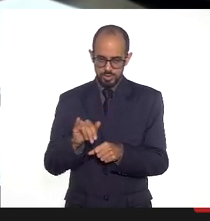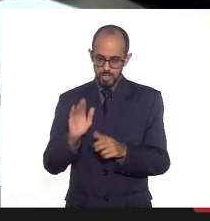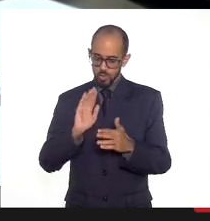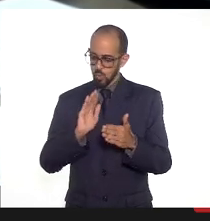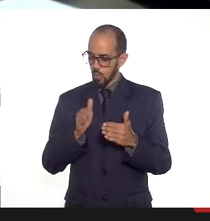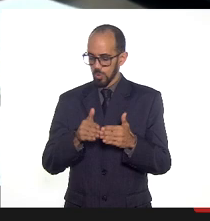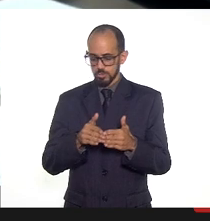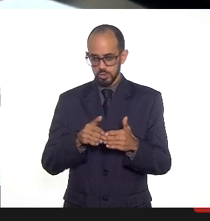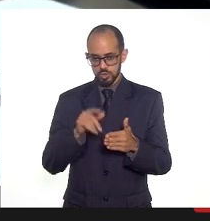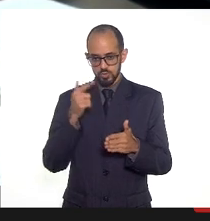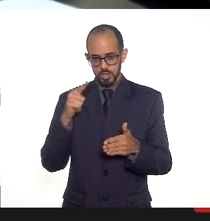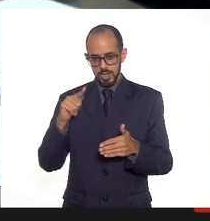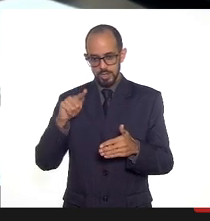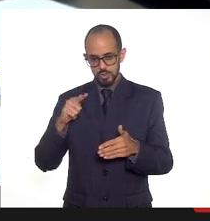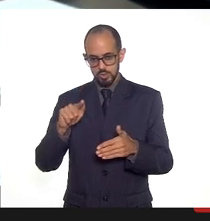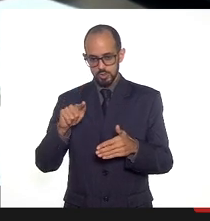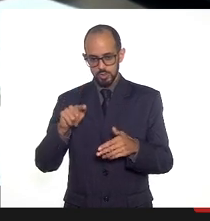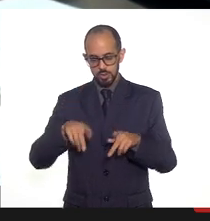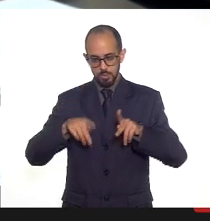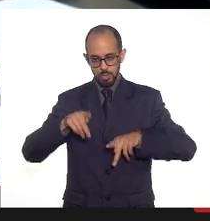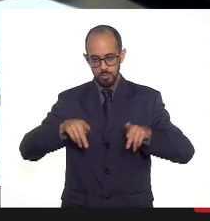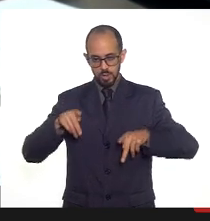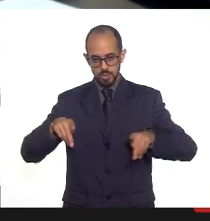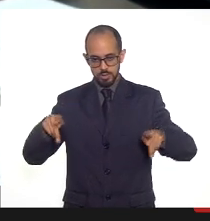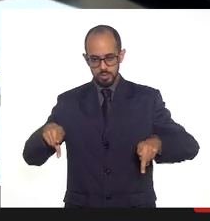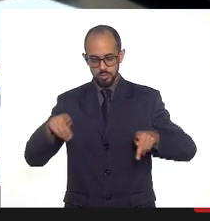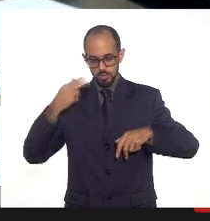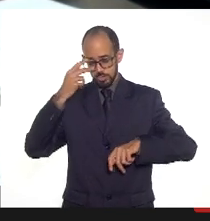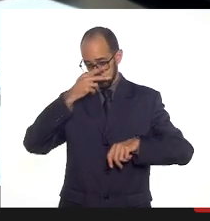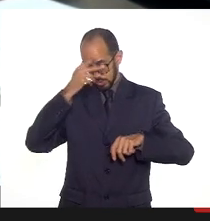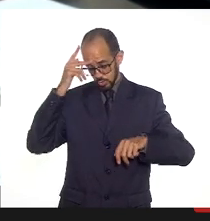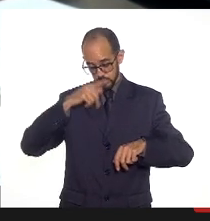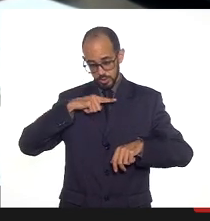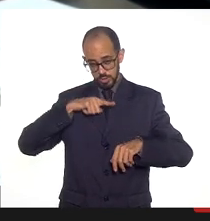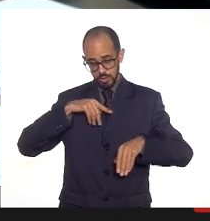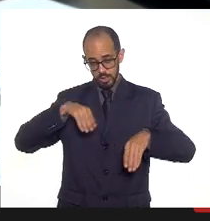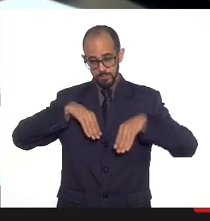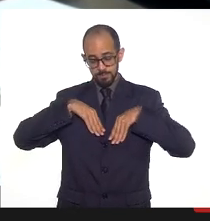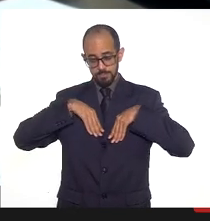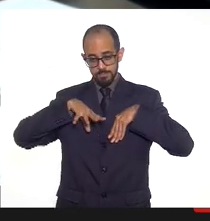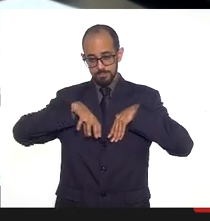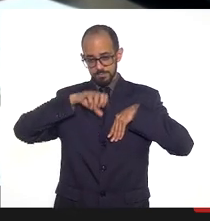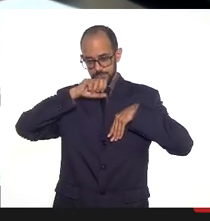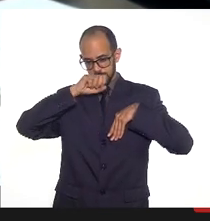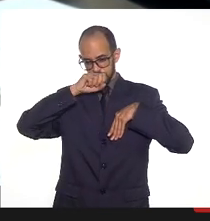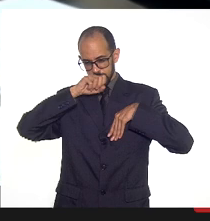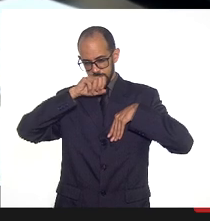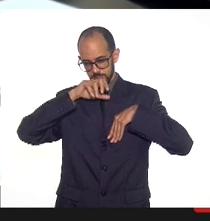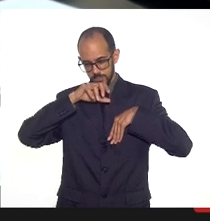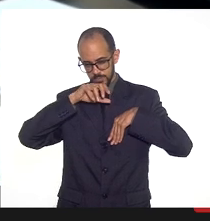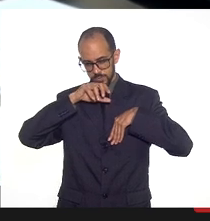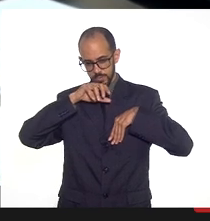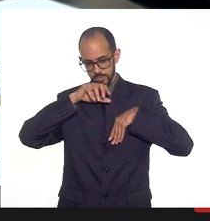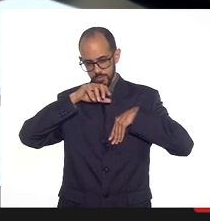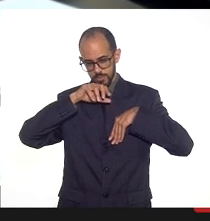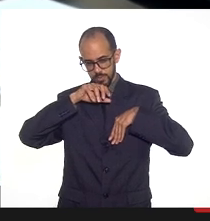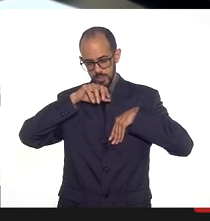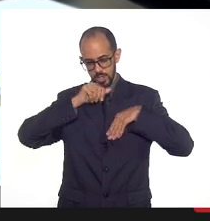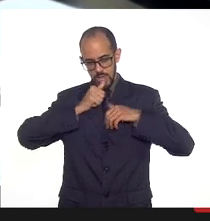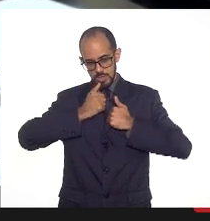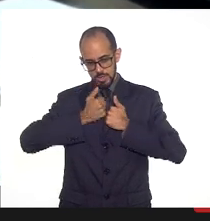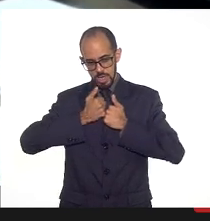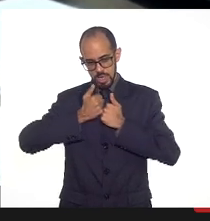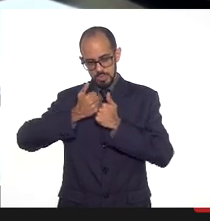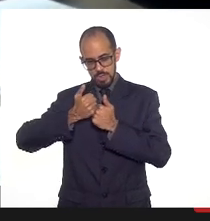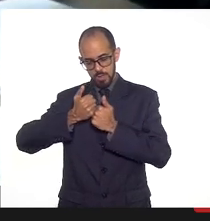aí, para garantir que a população, que as pessoas com tuberculose recebam o apoio social, tanto